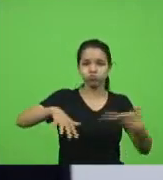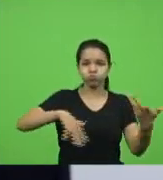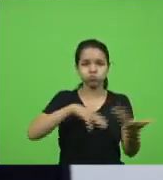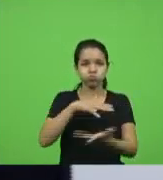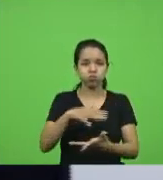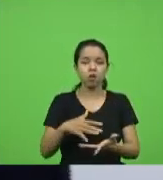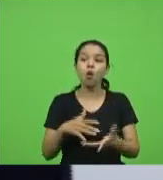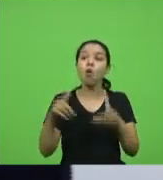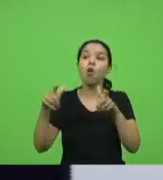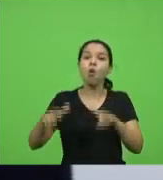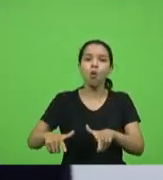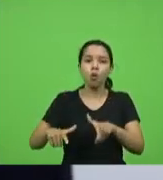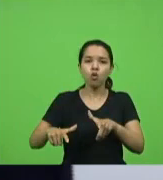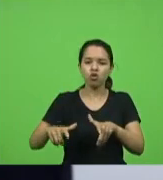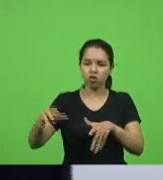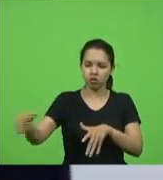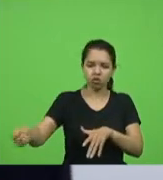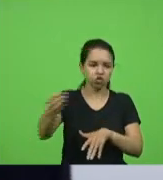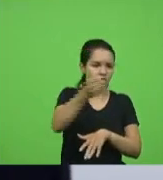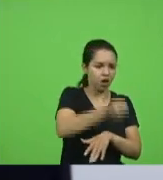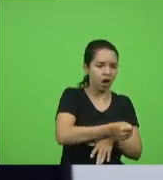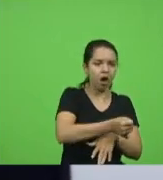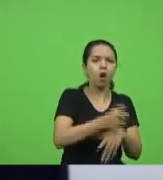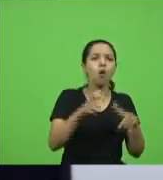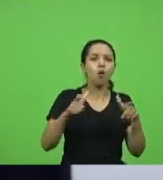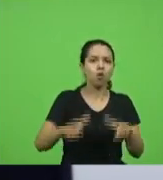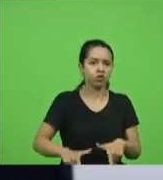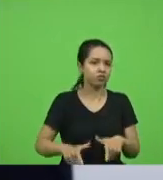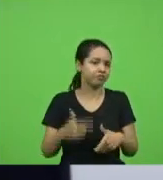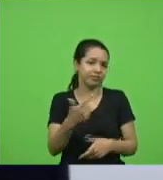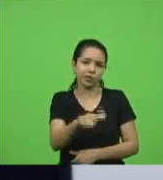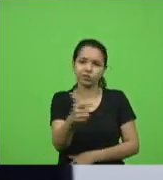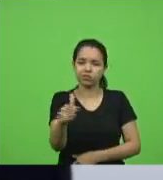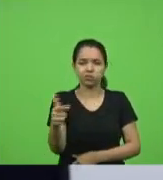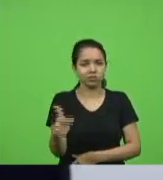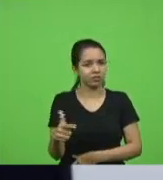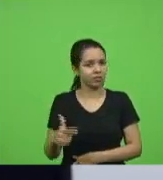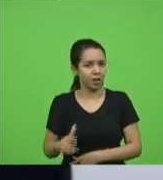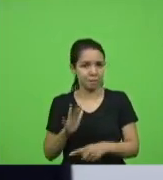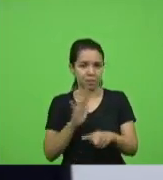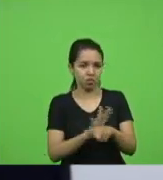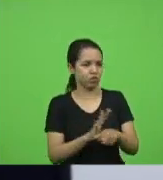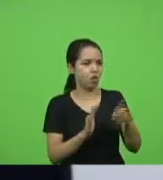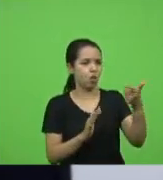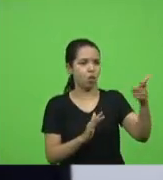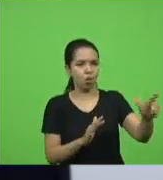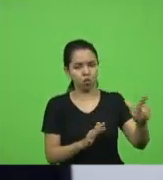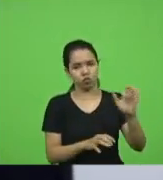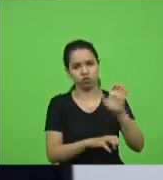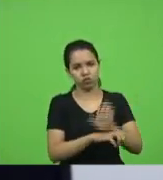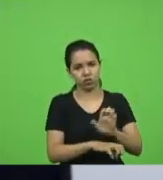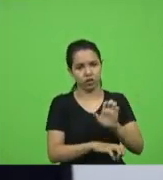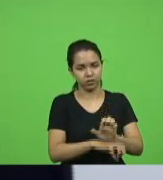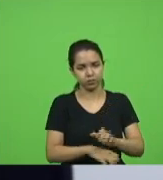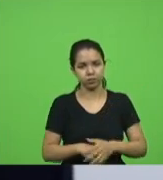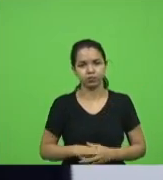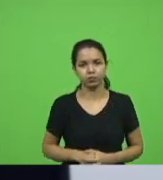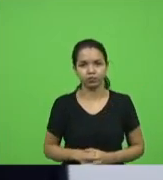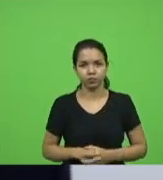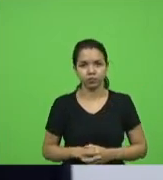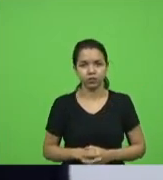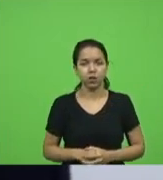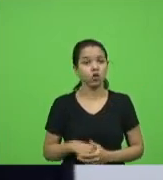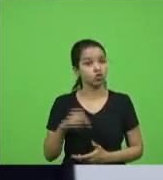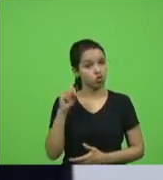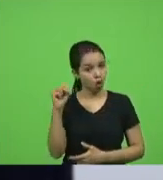tirar forças de saúde para levar de um estado para o outro sorte que os